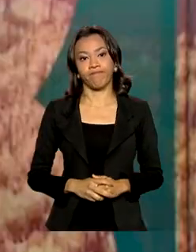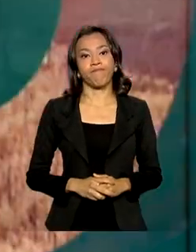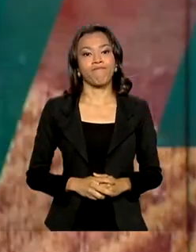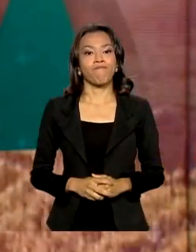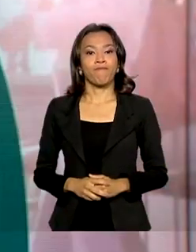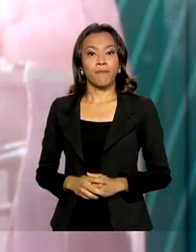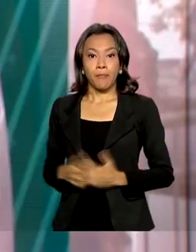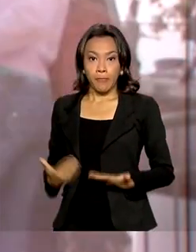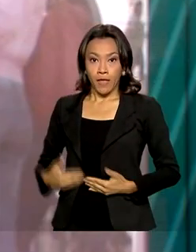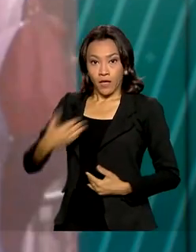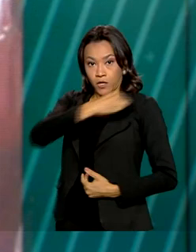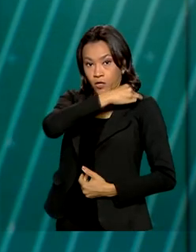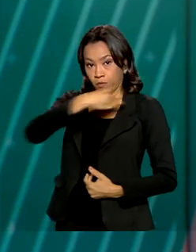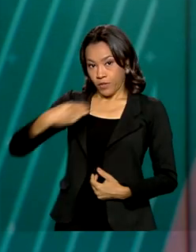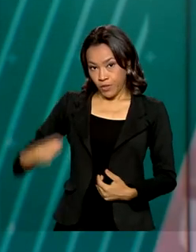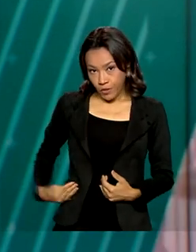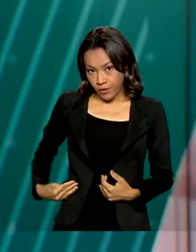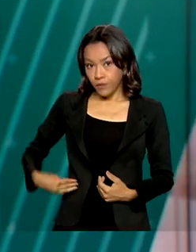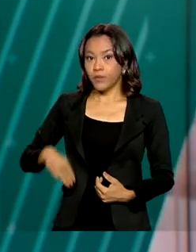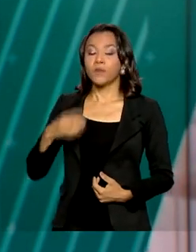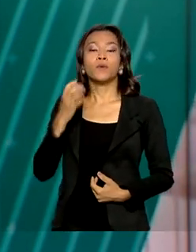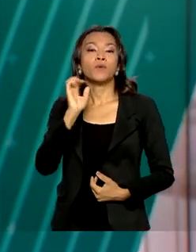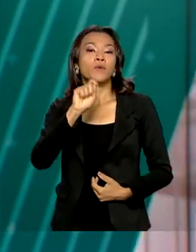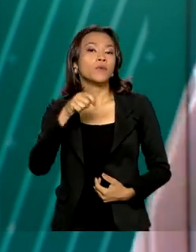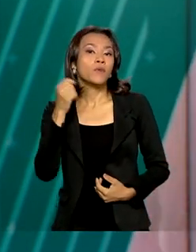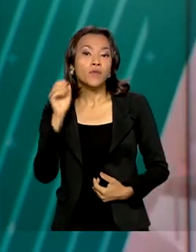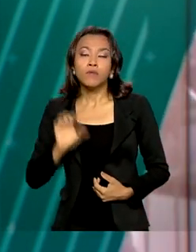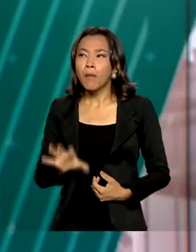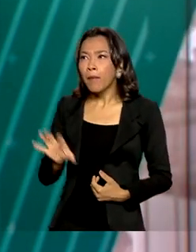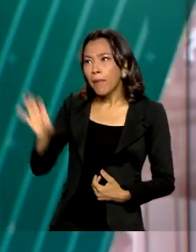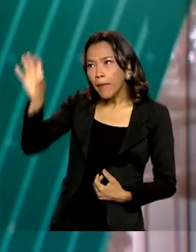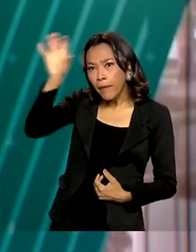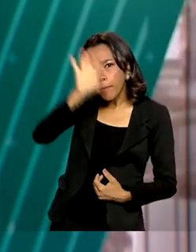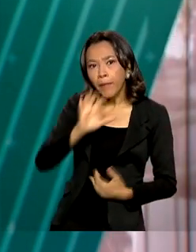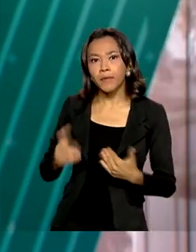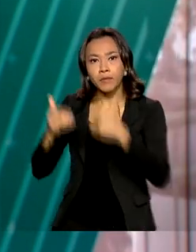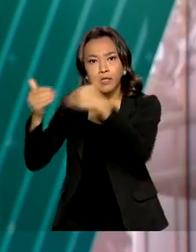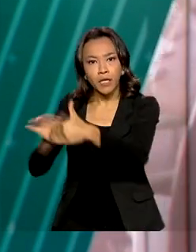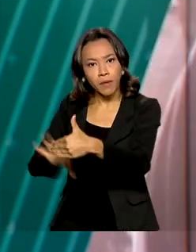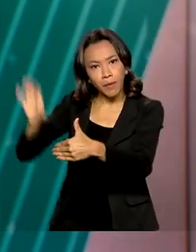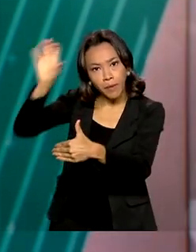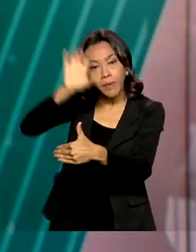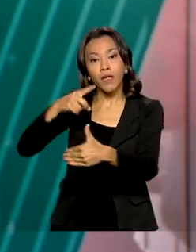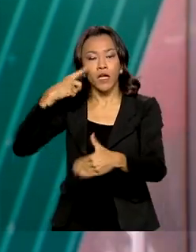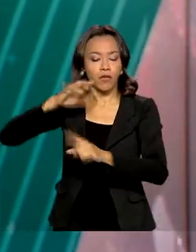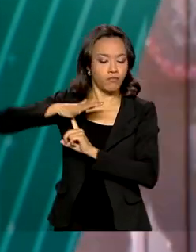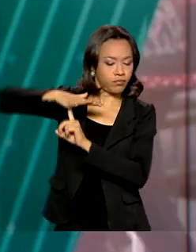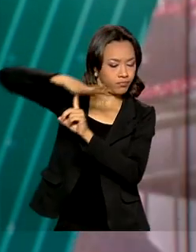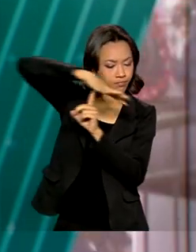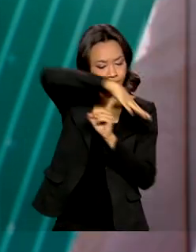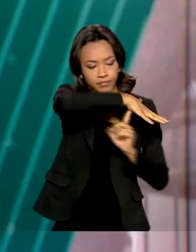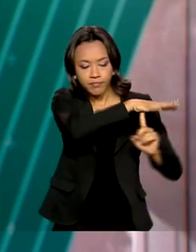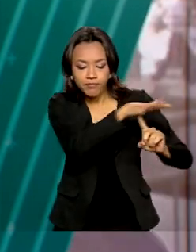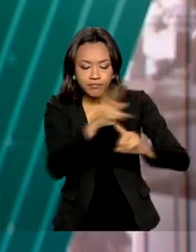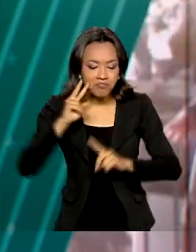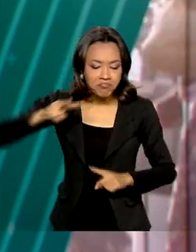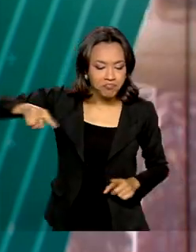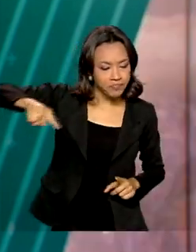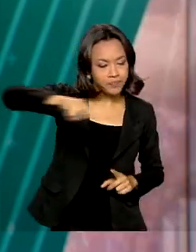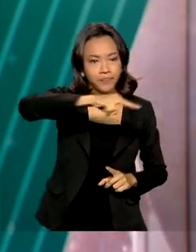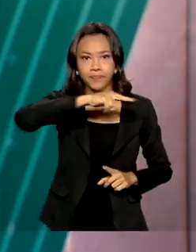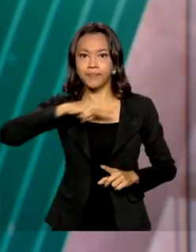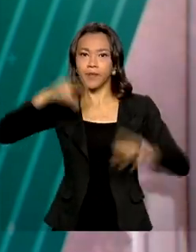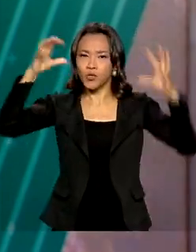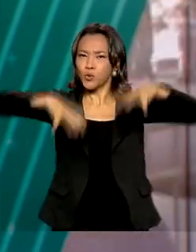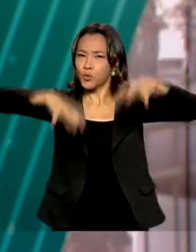ministro do Desenvolvimento Regional, Rogério Marinho, sobrevoou as áreas devastadas pelas chuvas em Minas Gerais. Além do